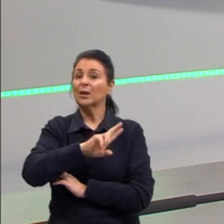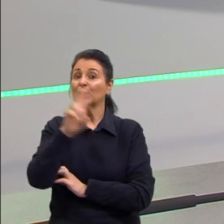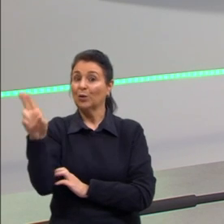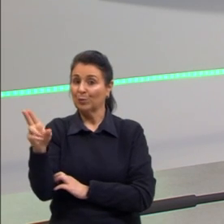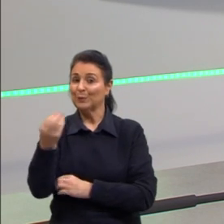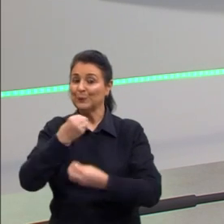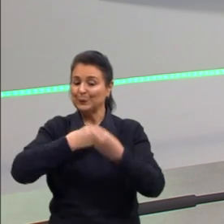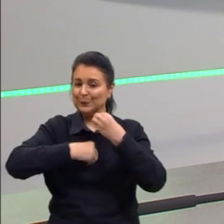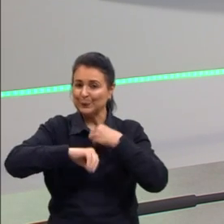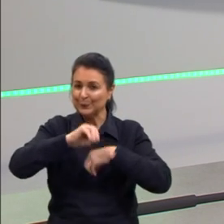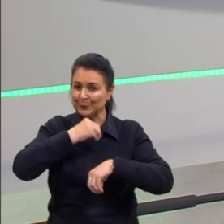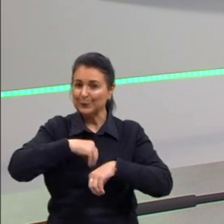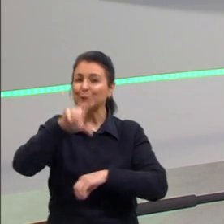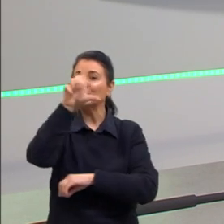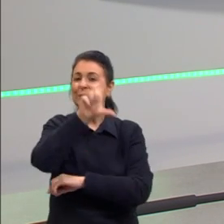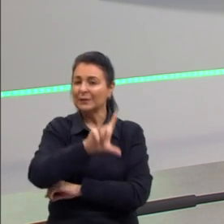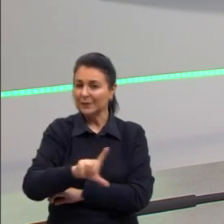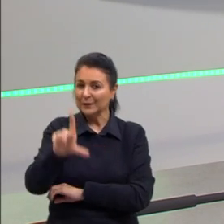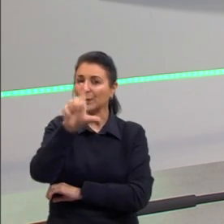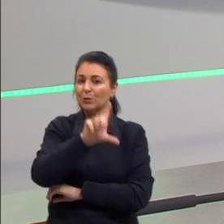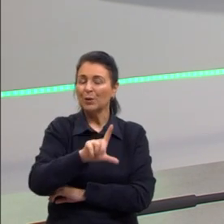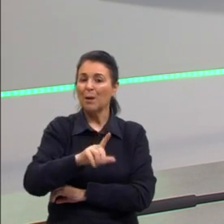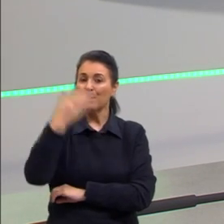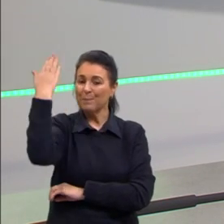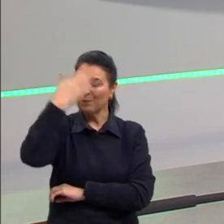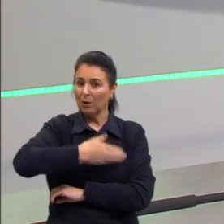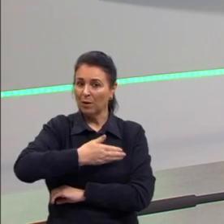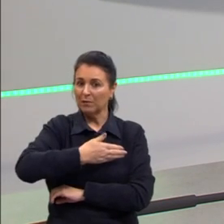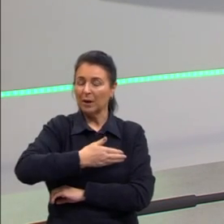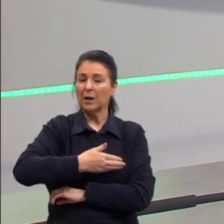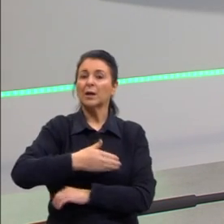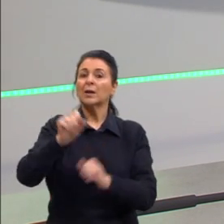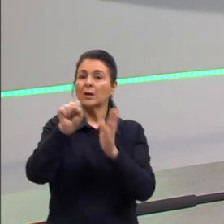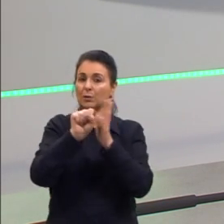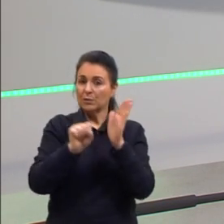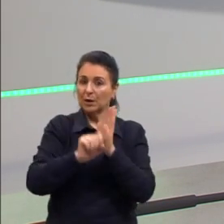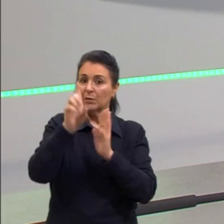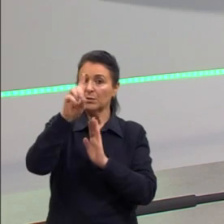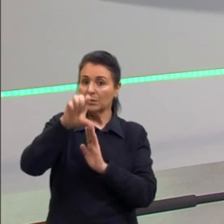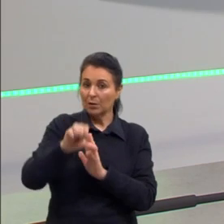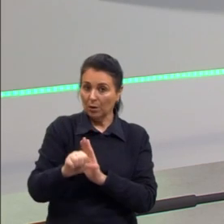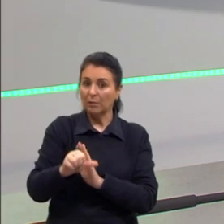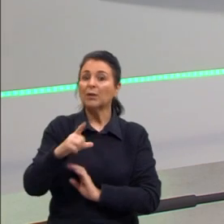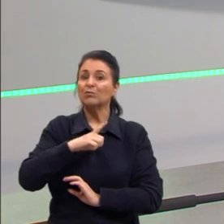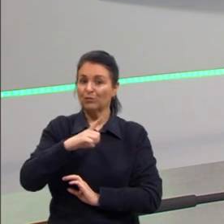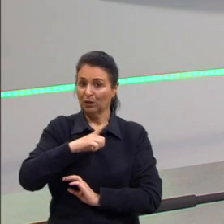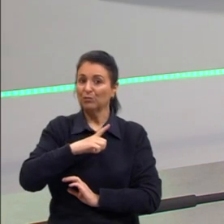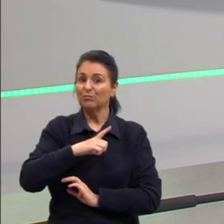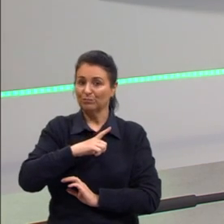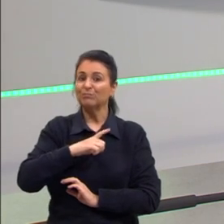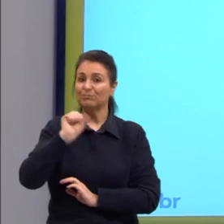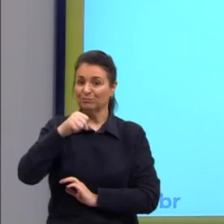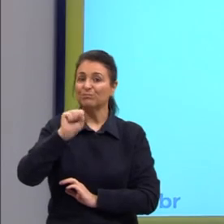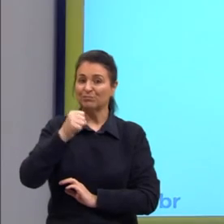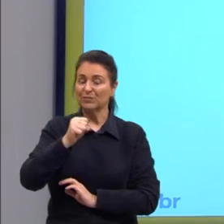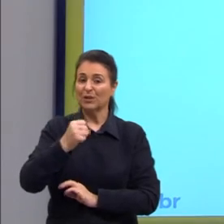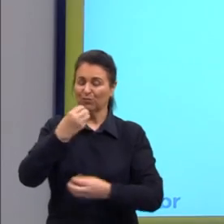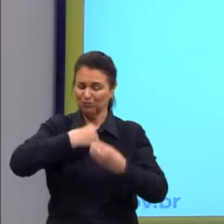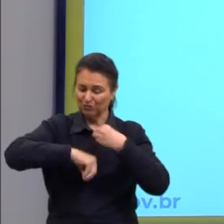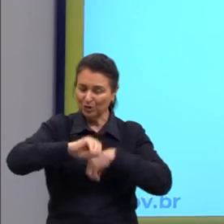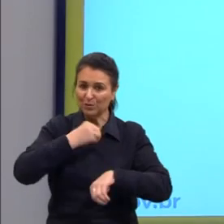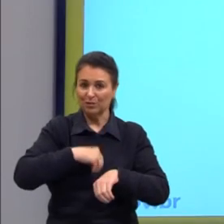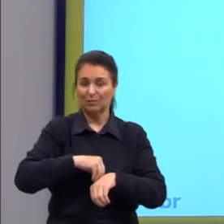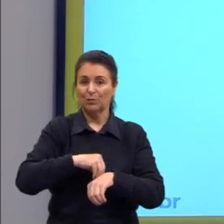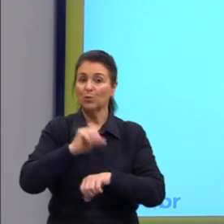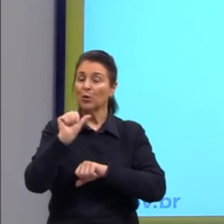a literatura nos comprova que desde o século XIX isso já existia, só não tinha um nome. E aqui temos o Álvaro e de